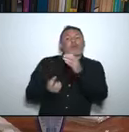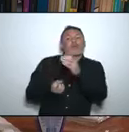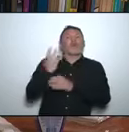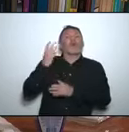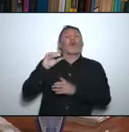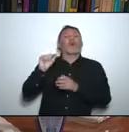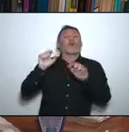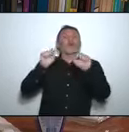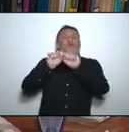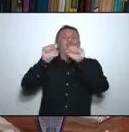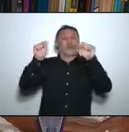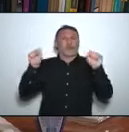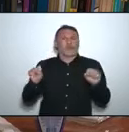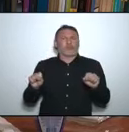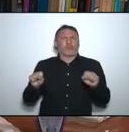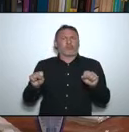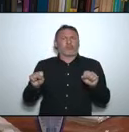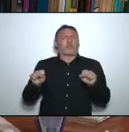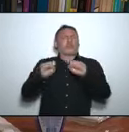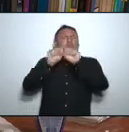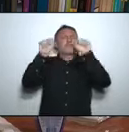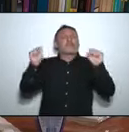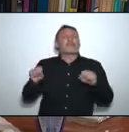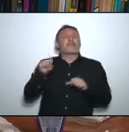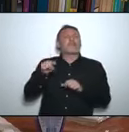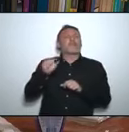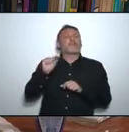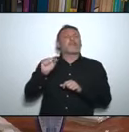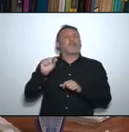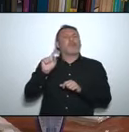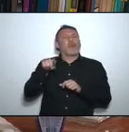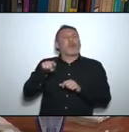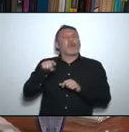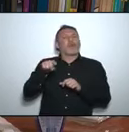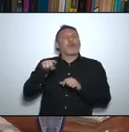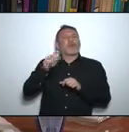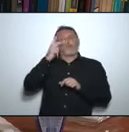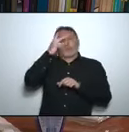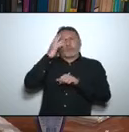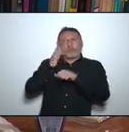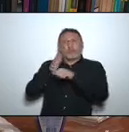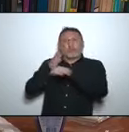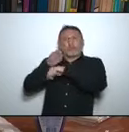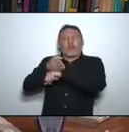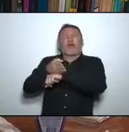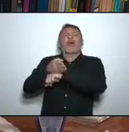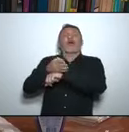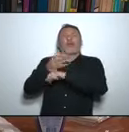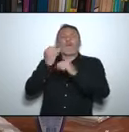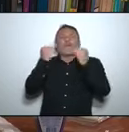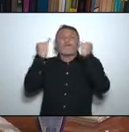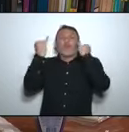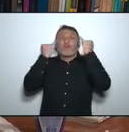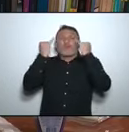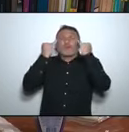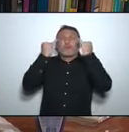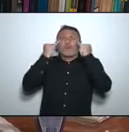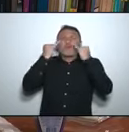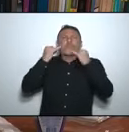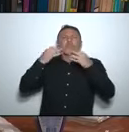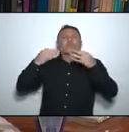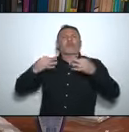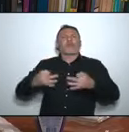informações muito atualizadas e dentro de um